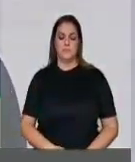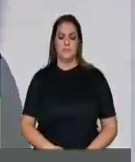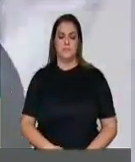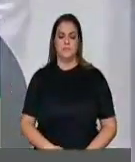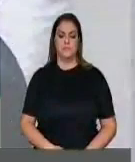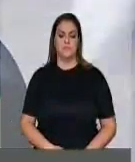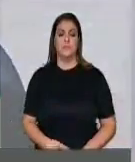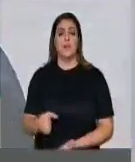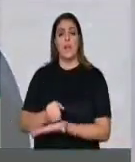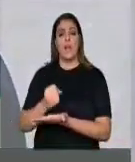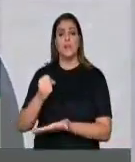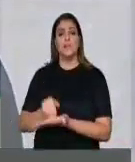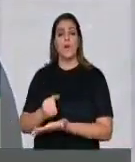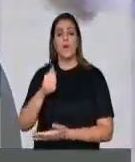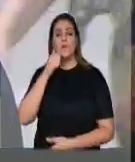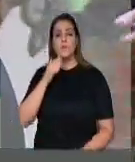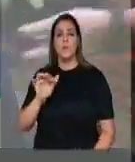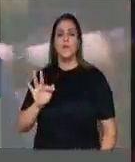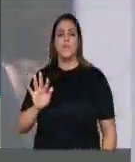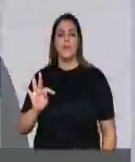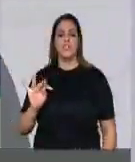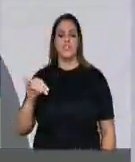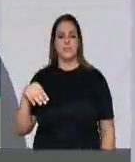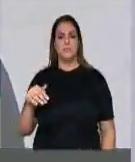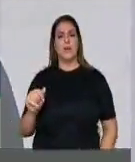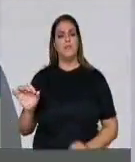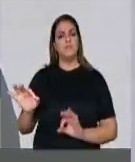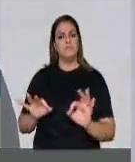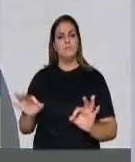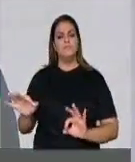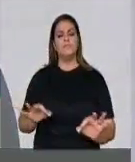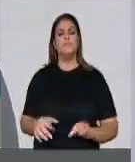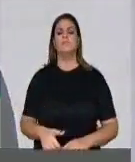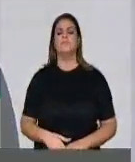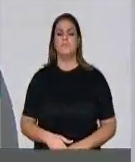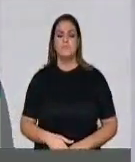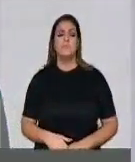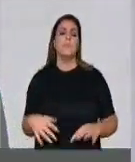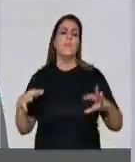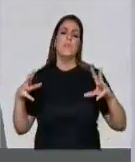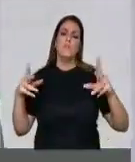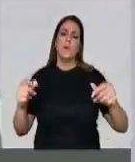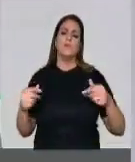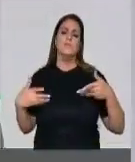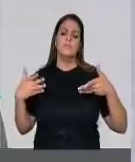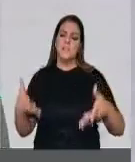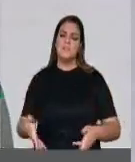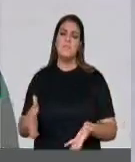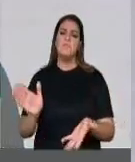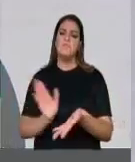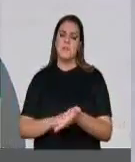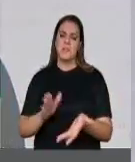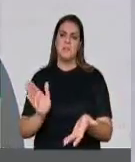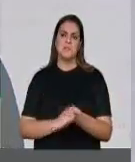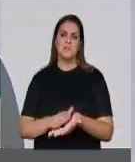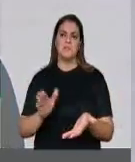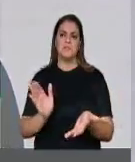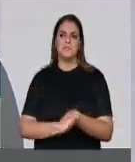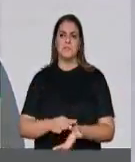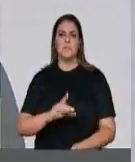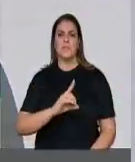Fátima e todos que participaram do evento. Então, a Defensoria Pública está no seu papel, cumprindo o que manda a Constituição,